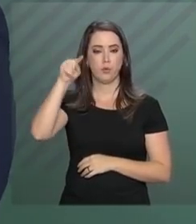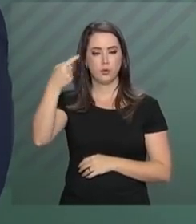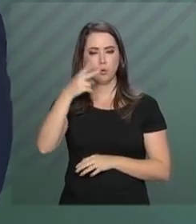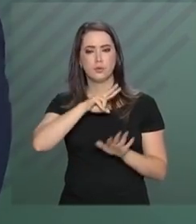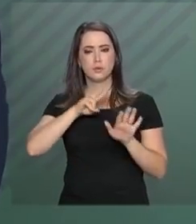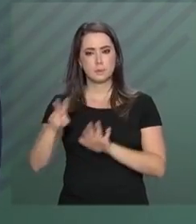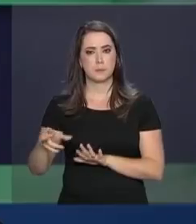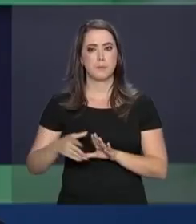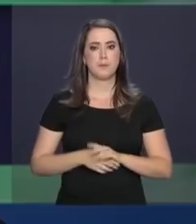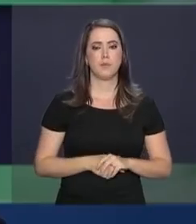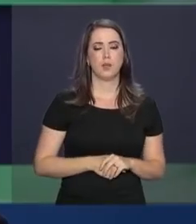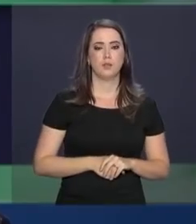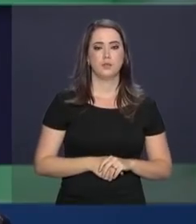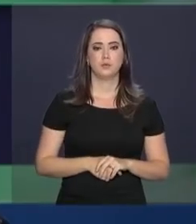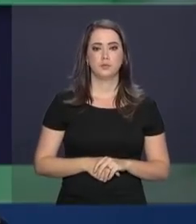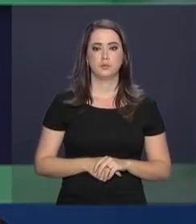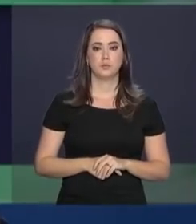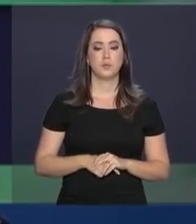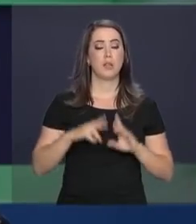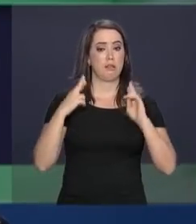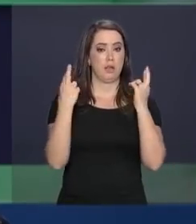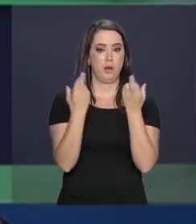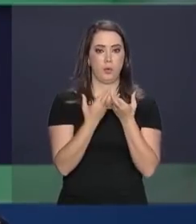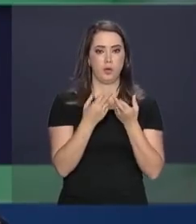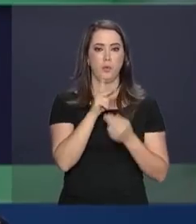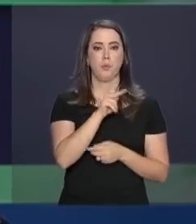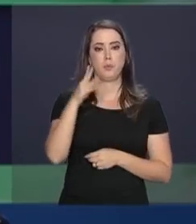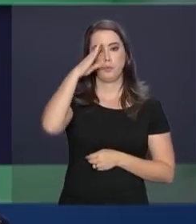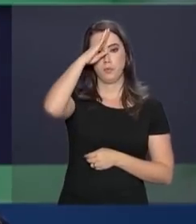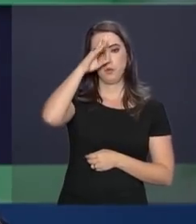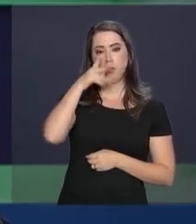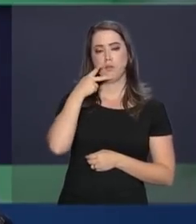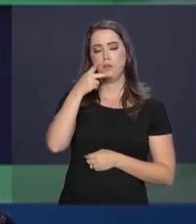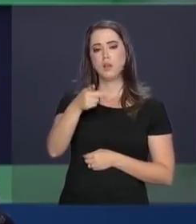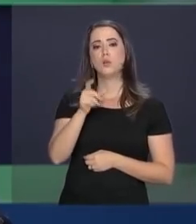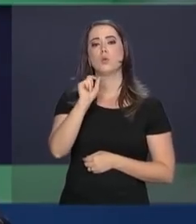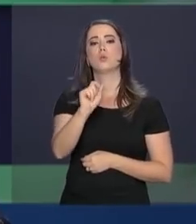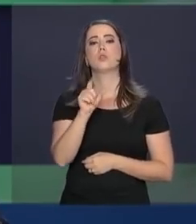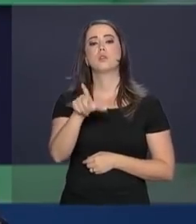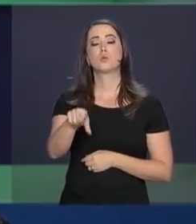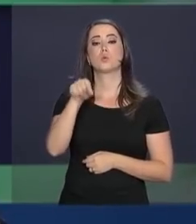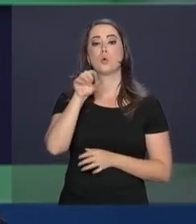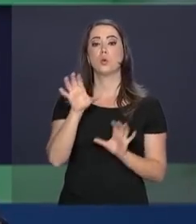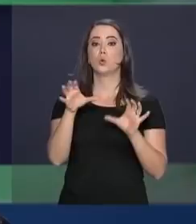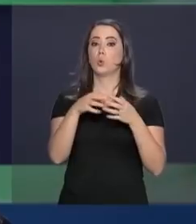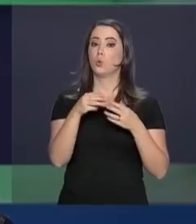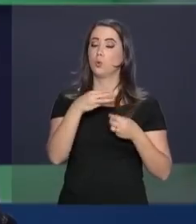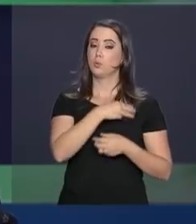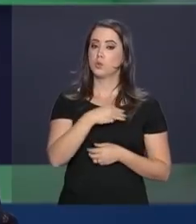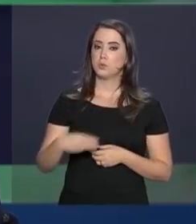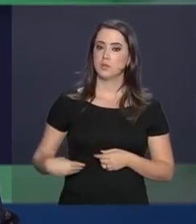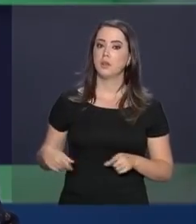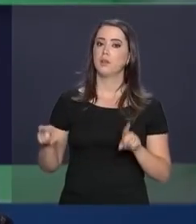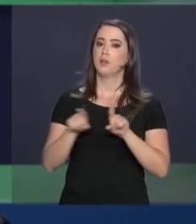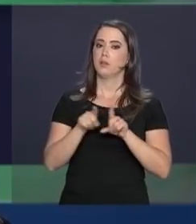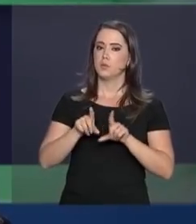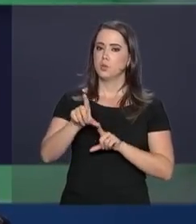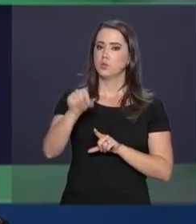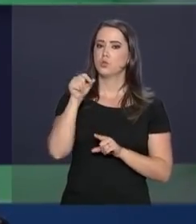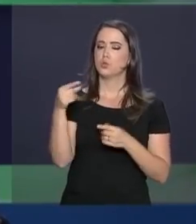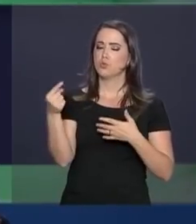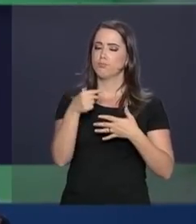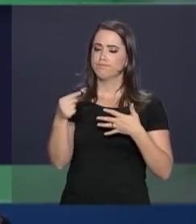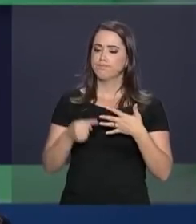início da próxima semana. Durante a reunião, o presidente Jair Bolsonaro comentou que a escolha da equipe ministerial também foi